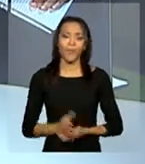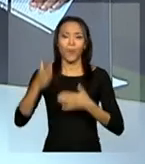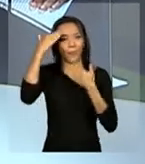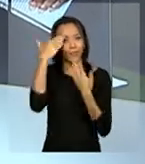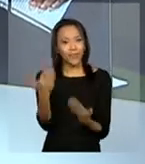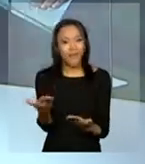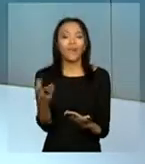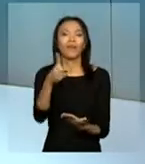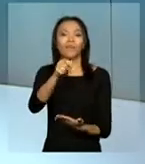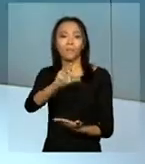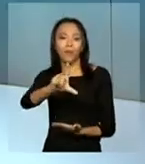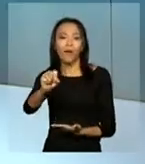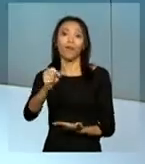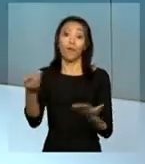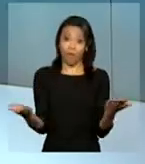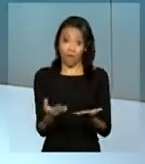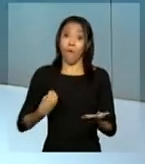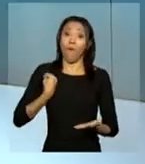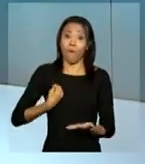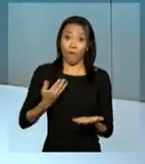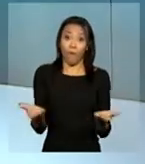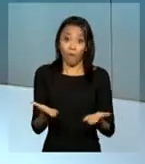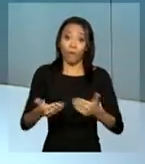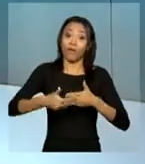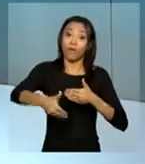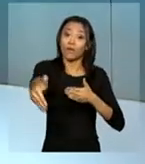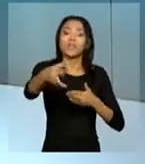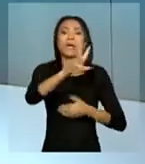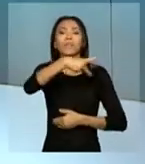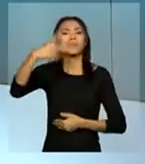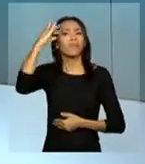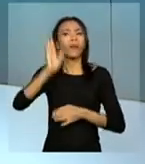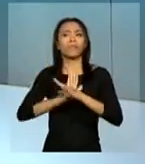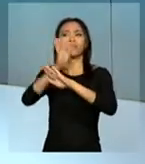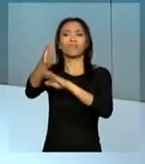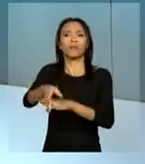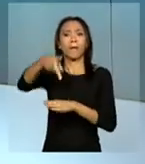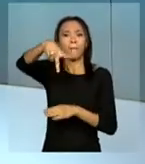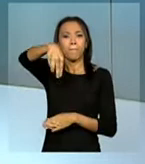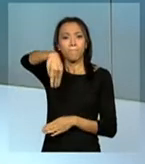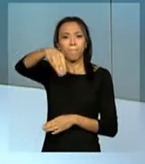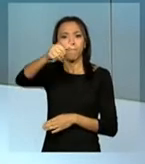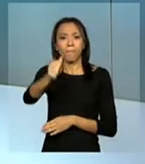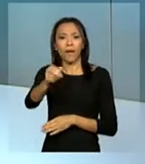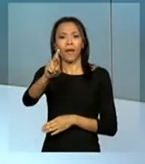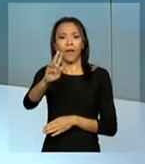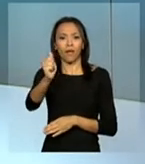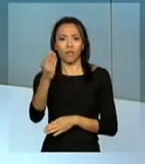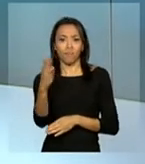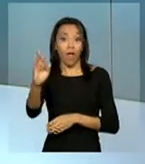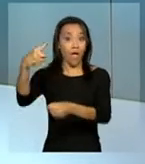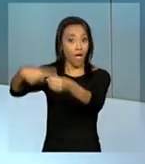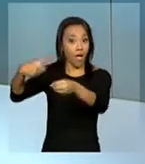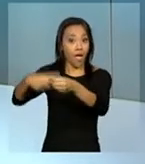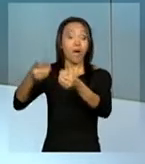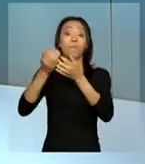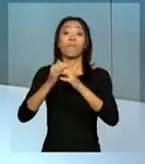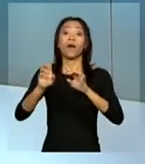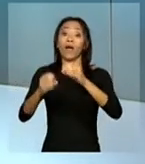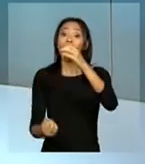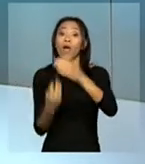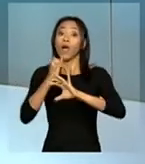Obrigada, Paulo. E ainda hoje a presidenta Dilma vai a Marabá, no Pará, para lançar a licitação da derrocagem do